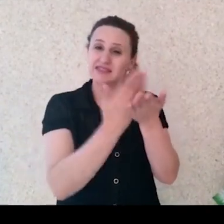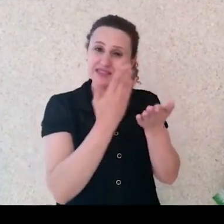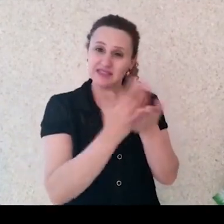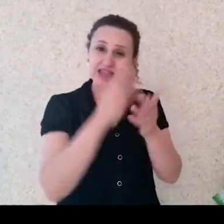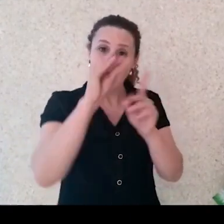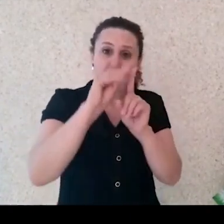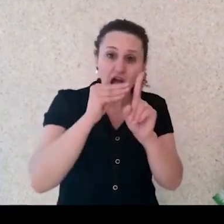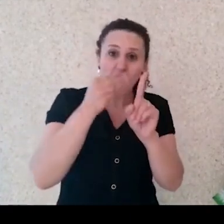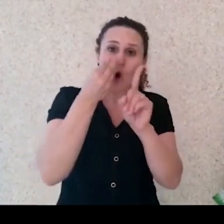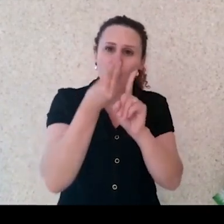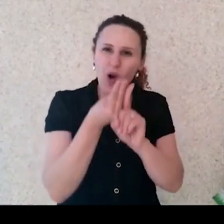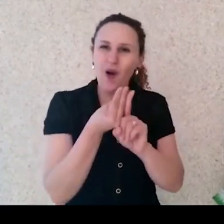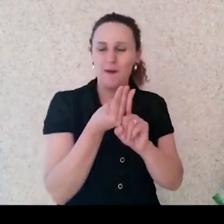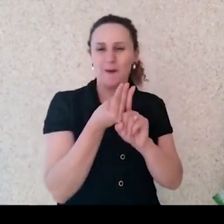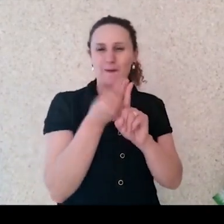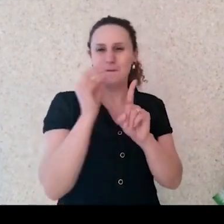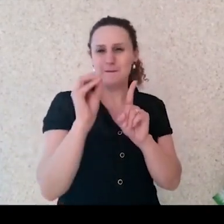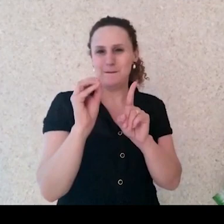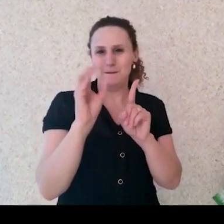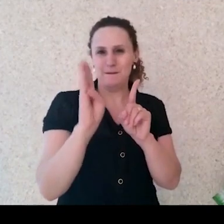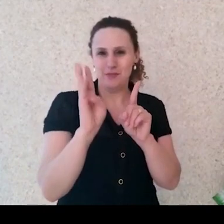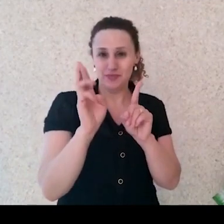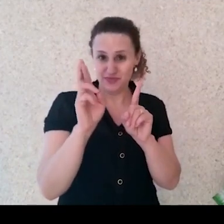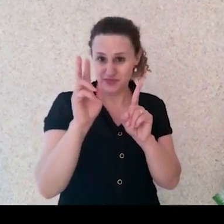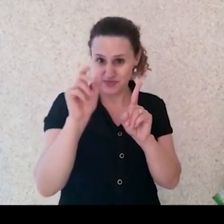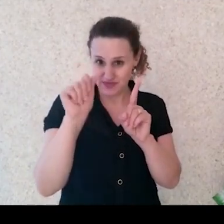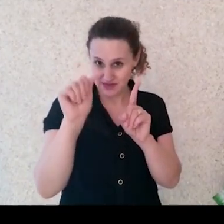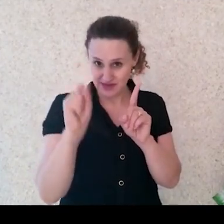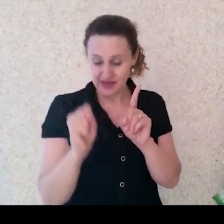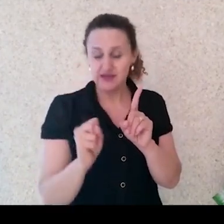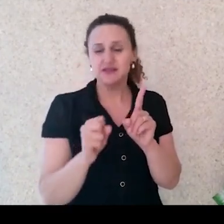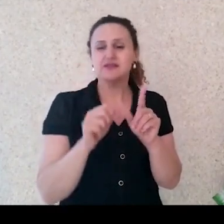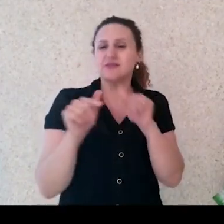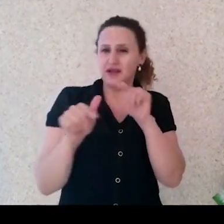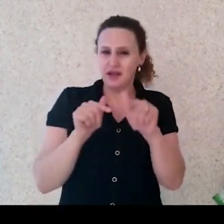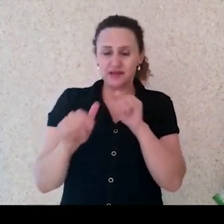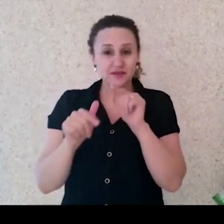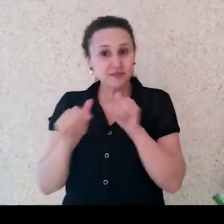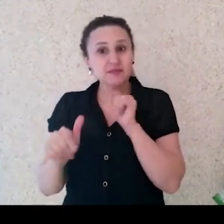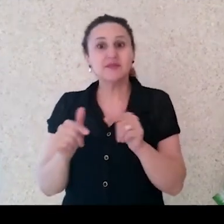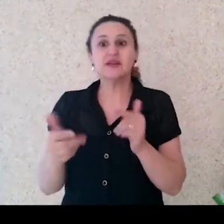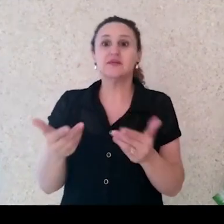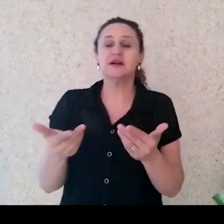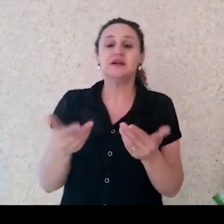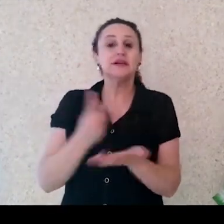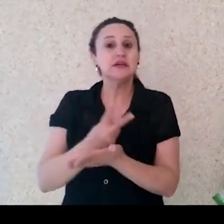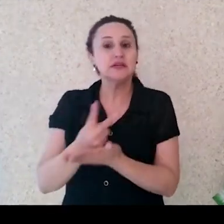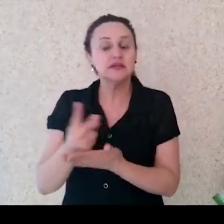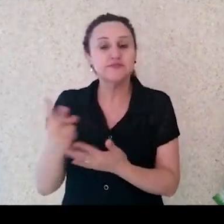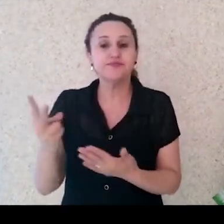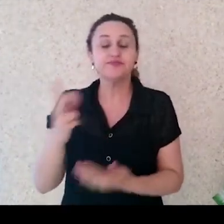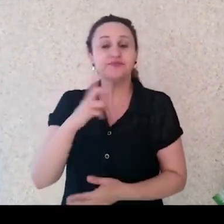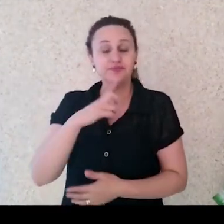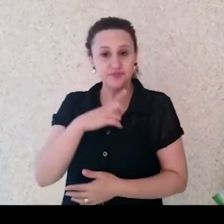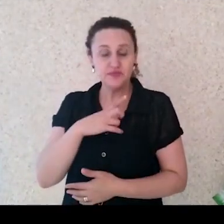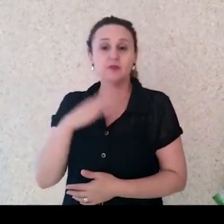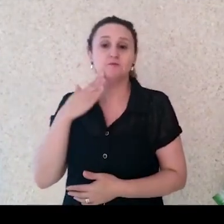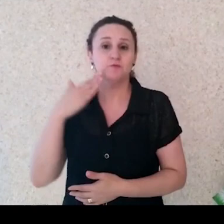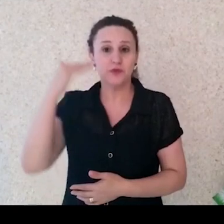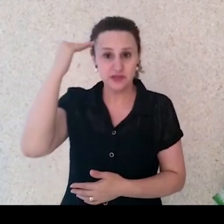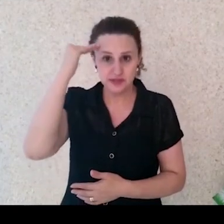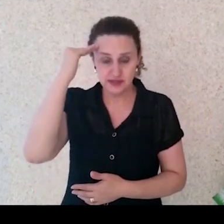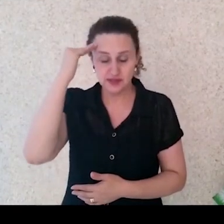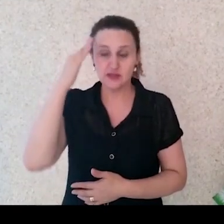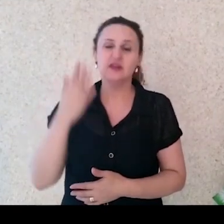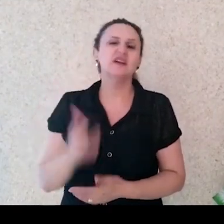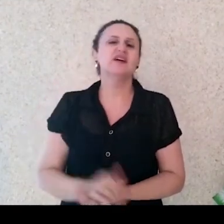elementos, que tragam figuras contemporâneas que estejam em destaque, ou algumas que sempre caíram no gosto dos adolescentes, como a Manny Frank.